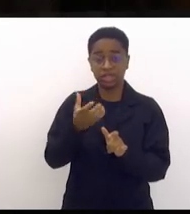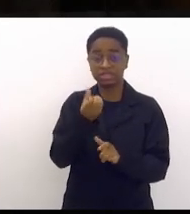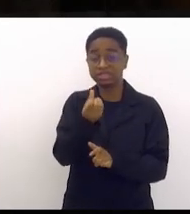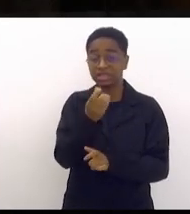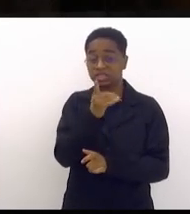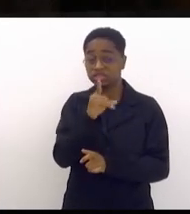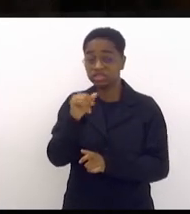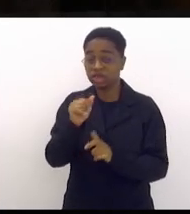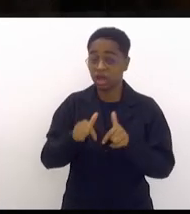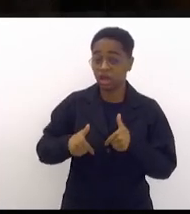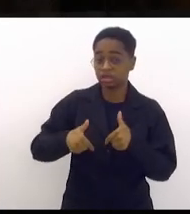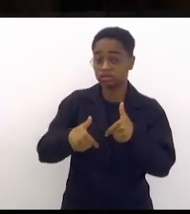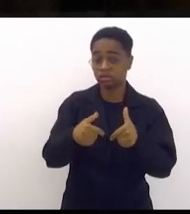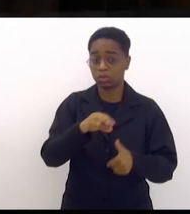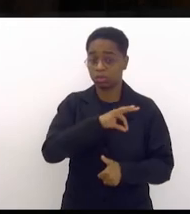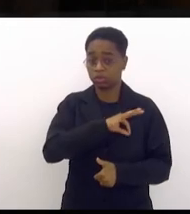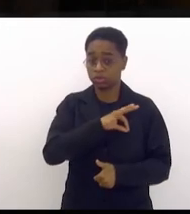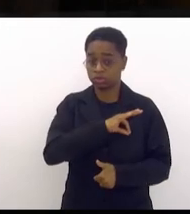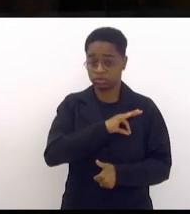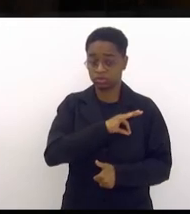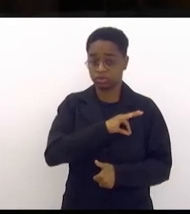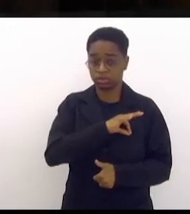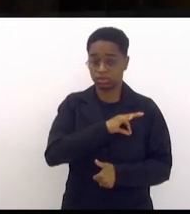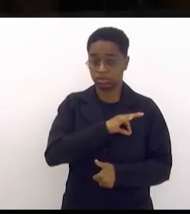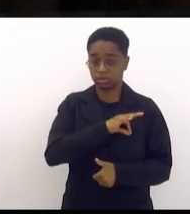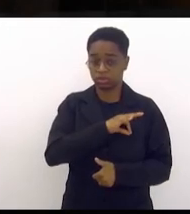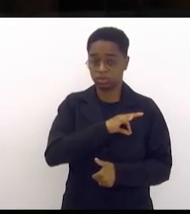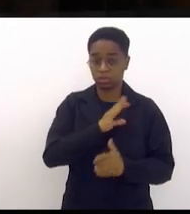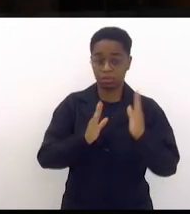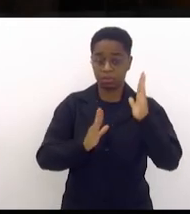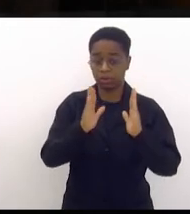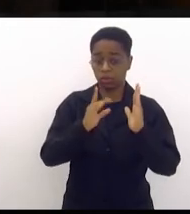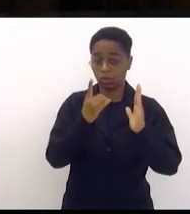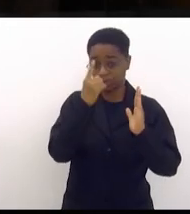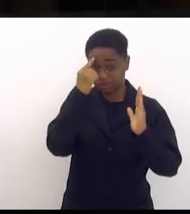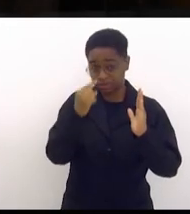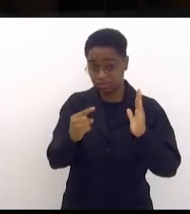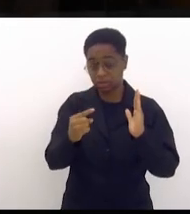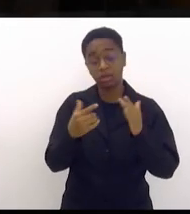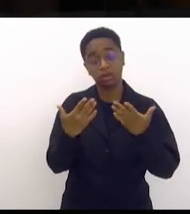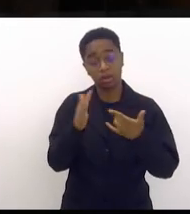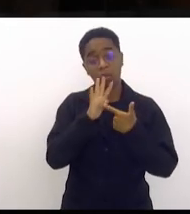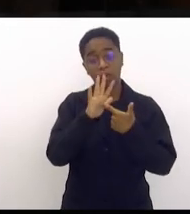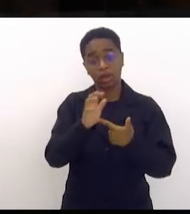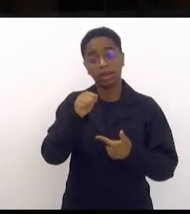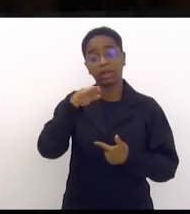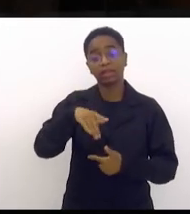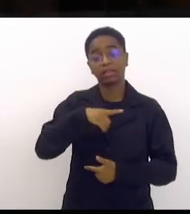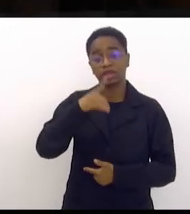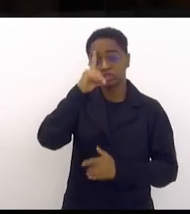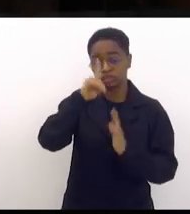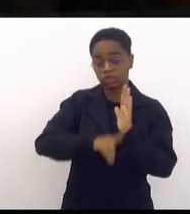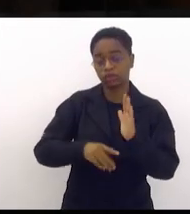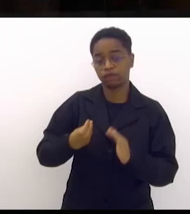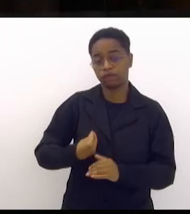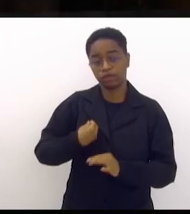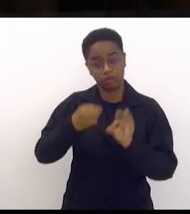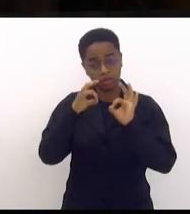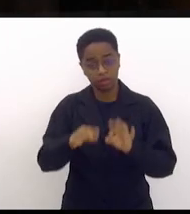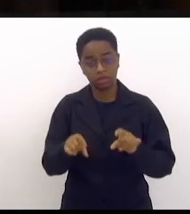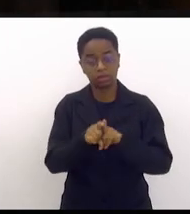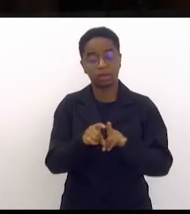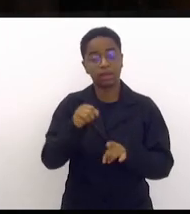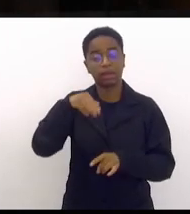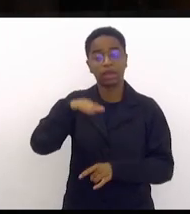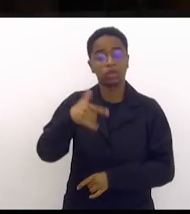operação policial em menos de uma semana, ele está dizendo quem tem direito de viver dignamente e quem não tem direito